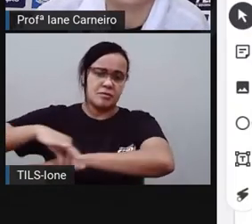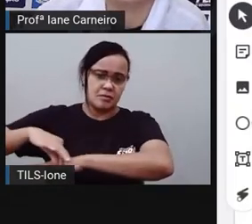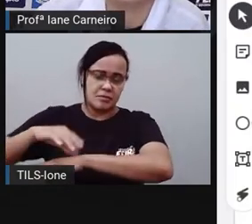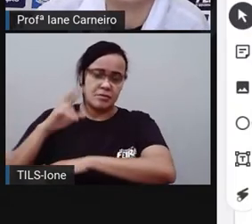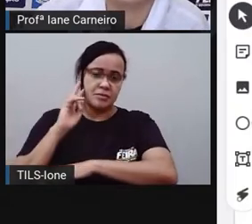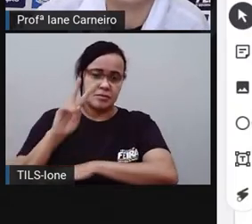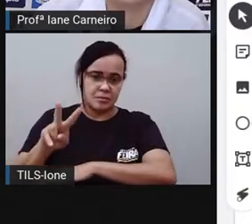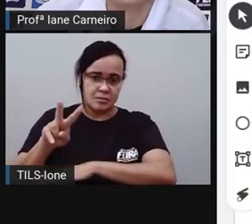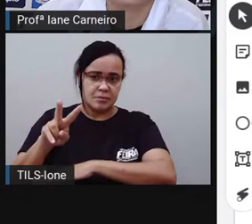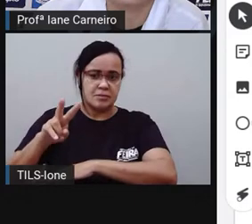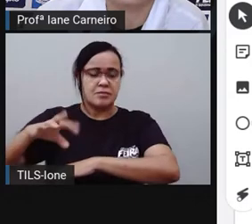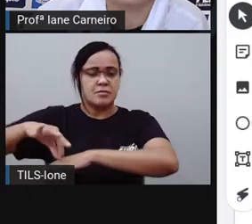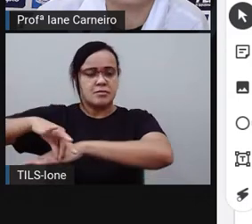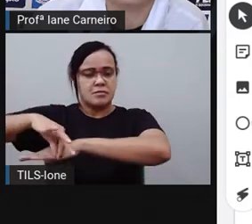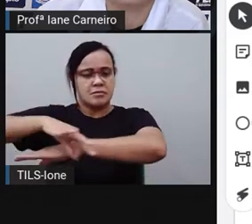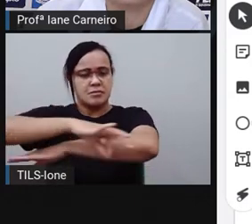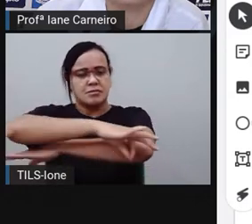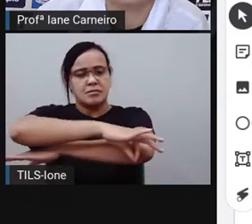régua.